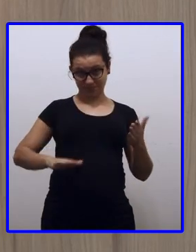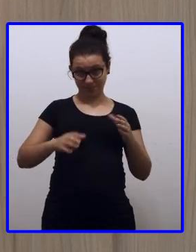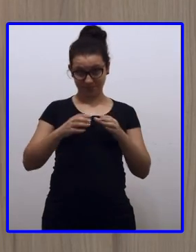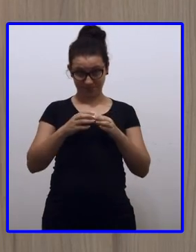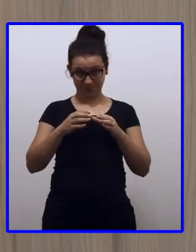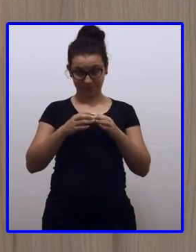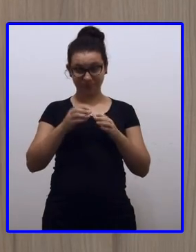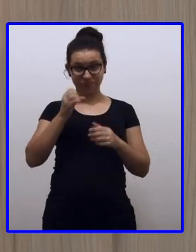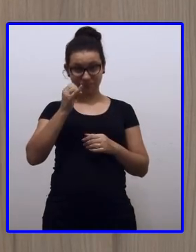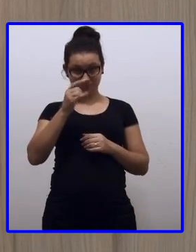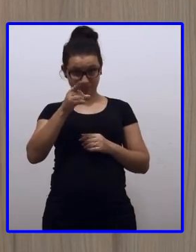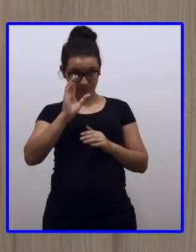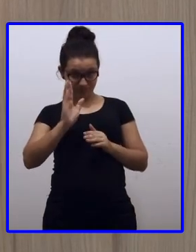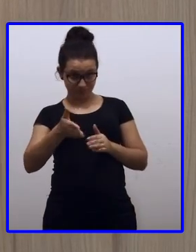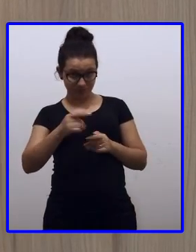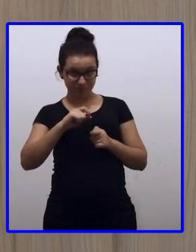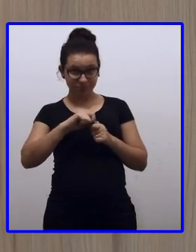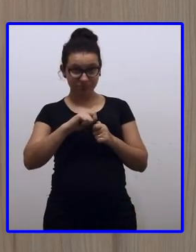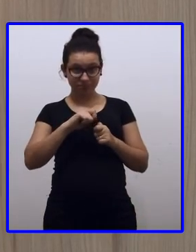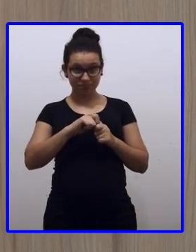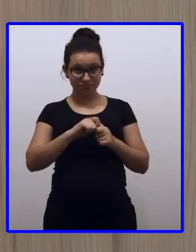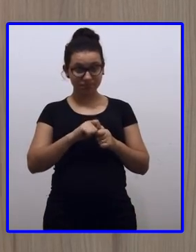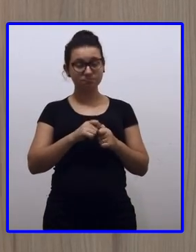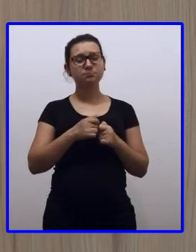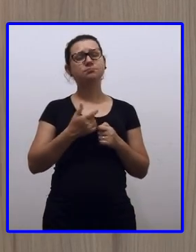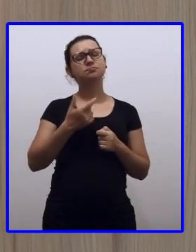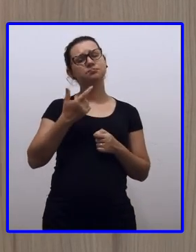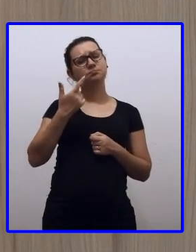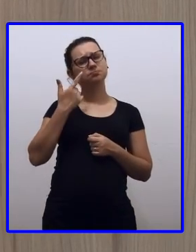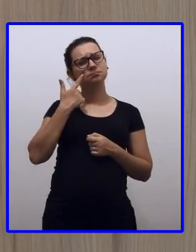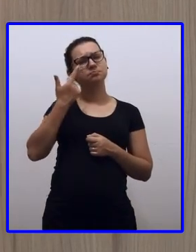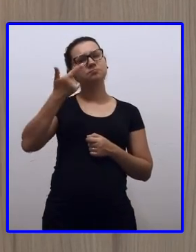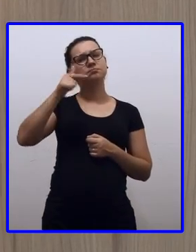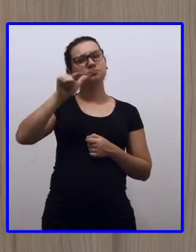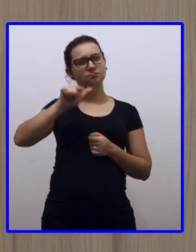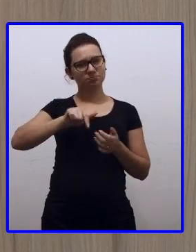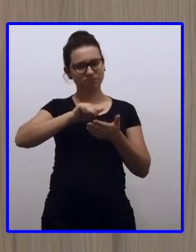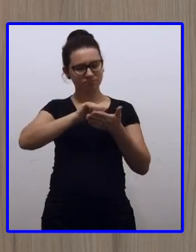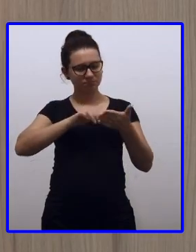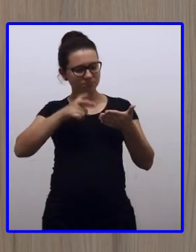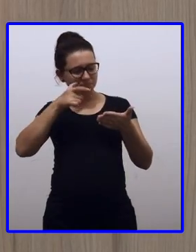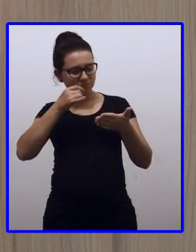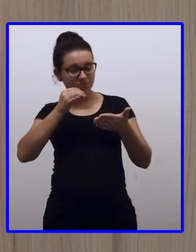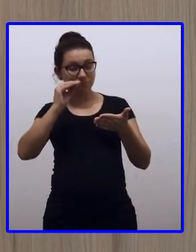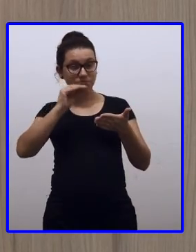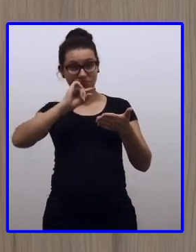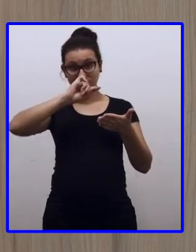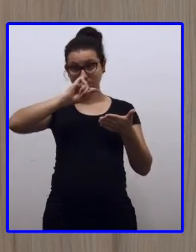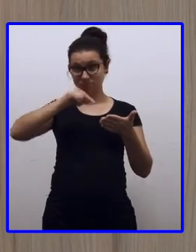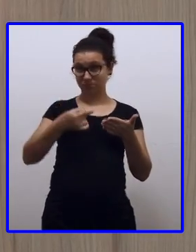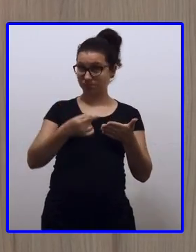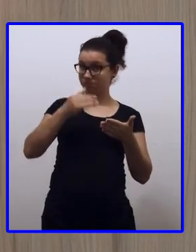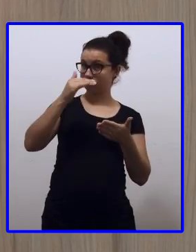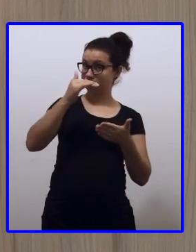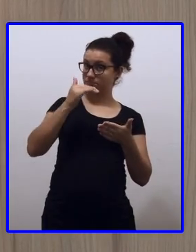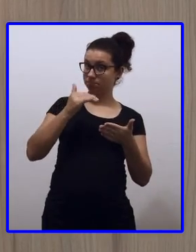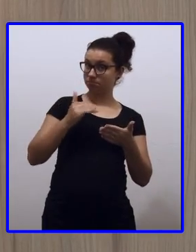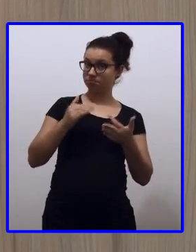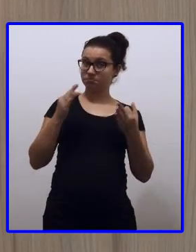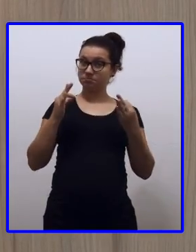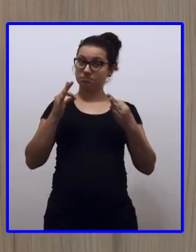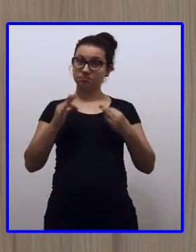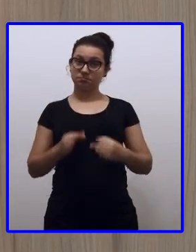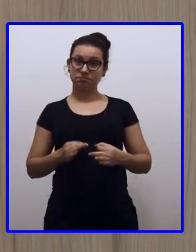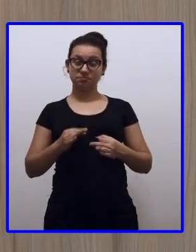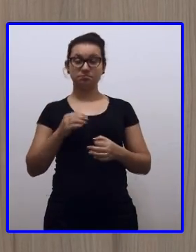se você já fez, volta nos exercícios e dá uma olhadinha. Se você colocou vírgula embaixo de vírgula.